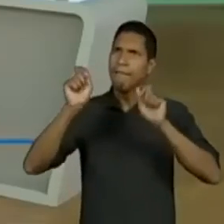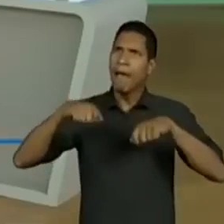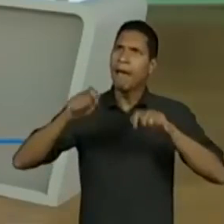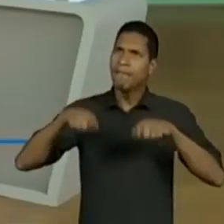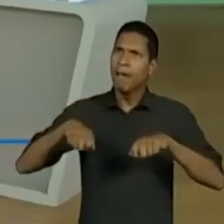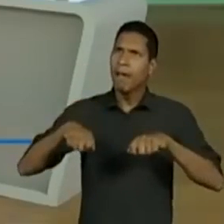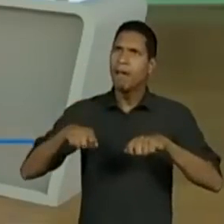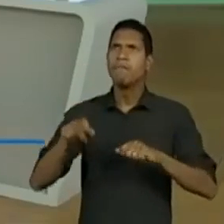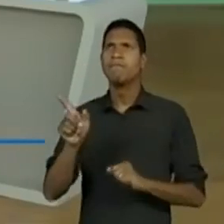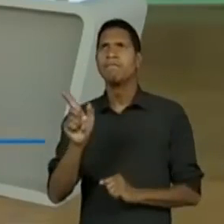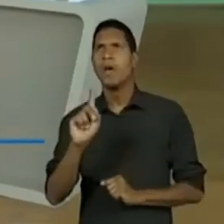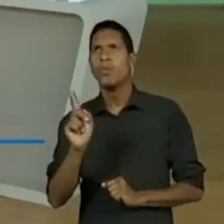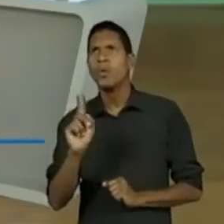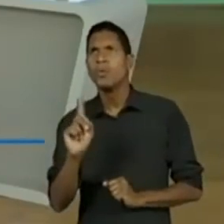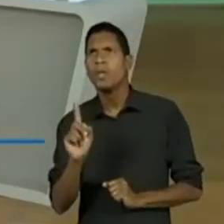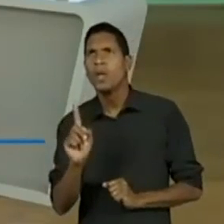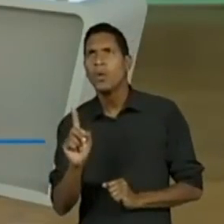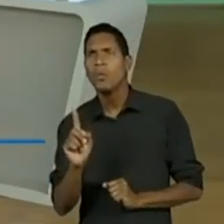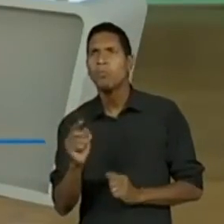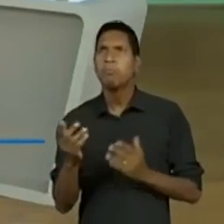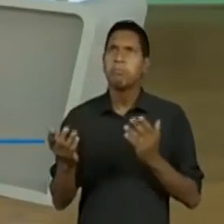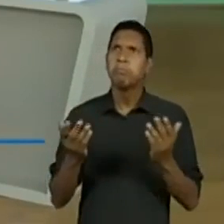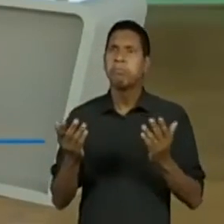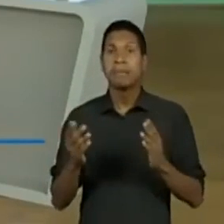Tem gente que sim, tem gente que não.